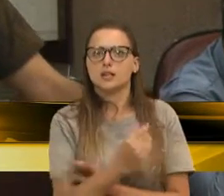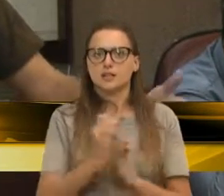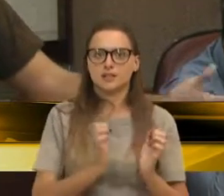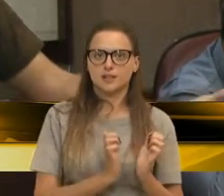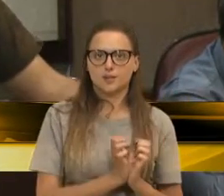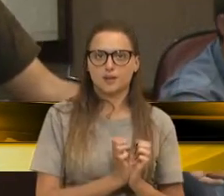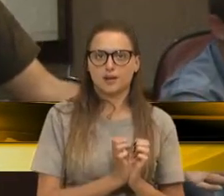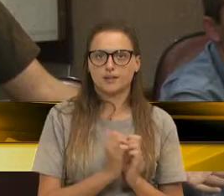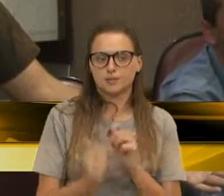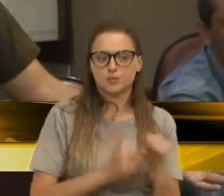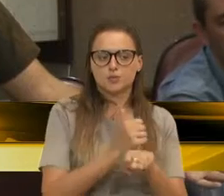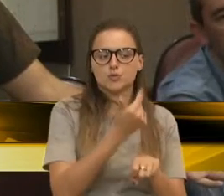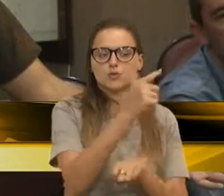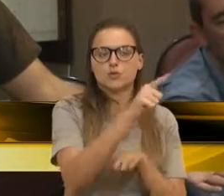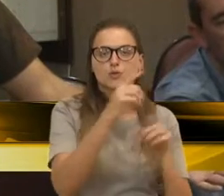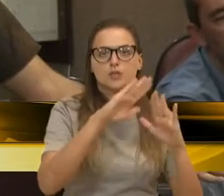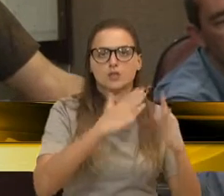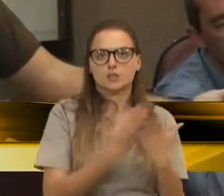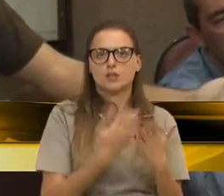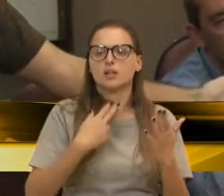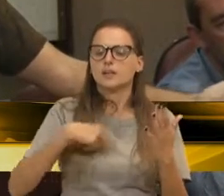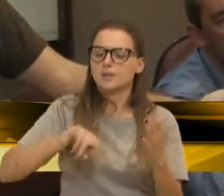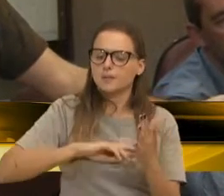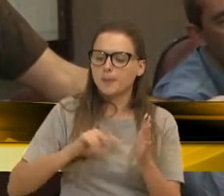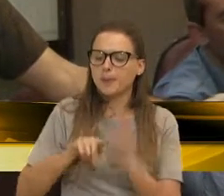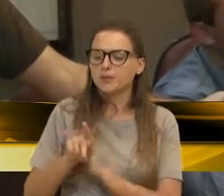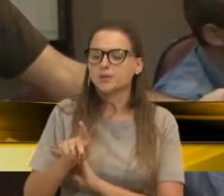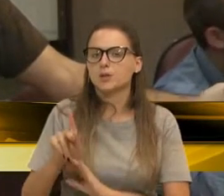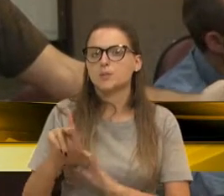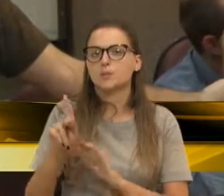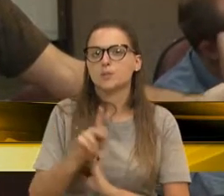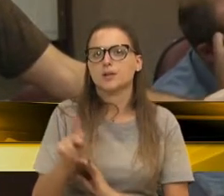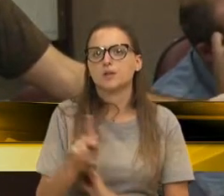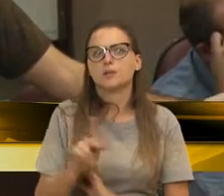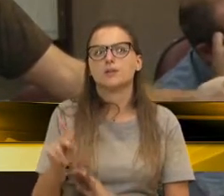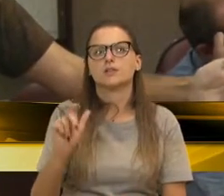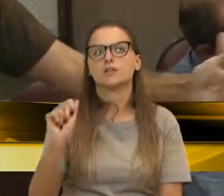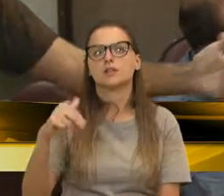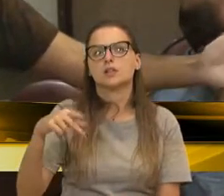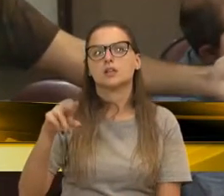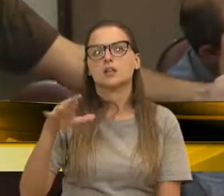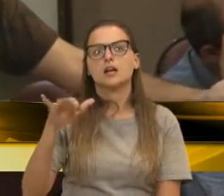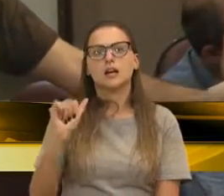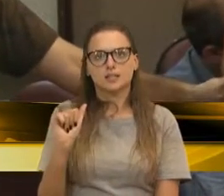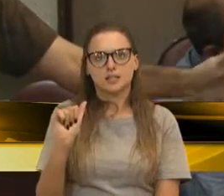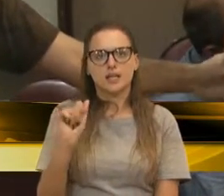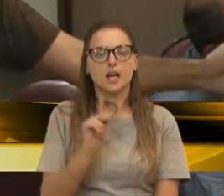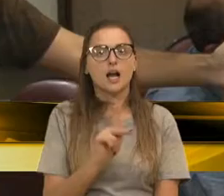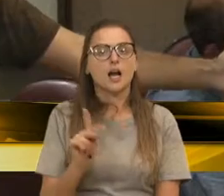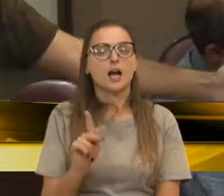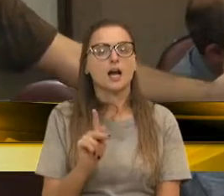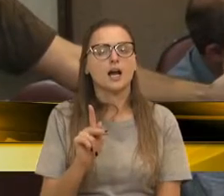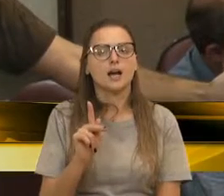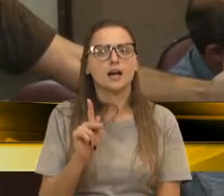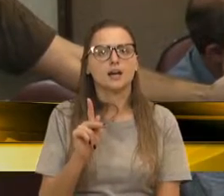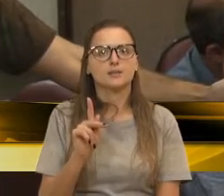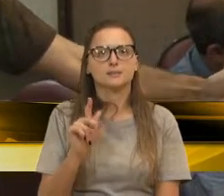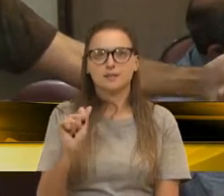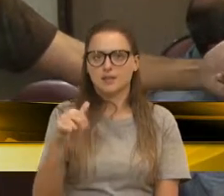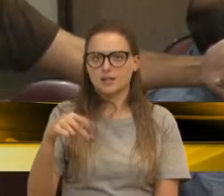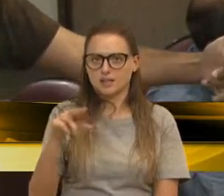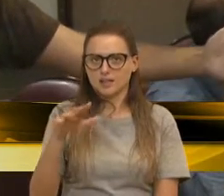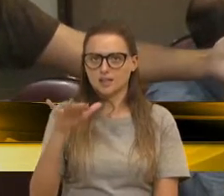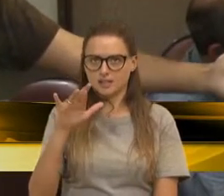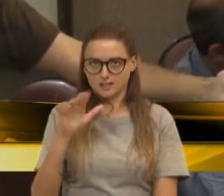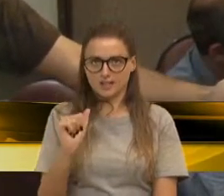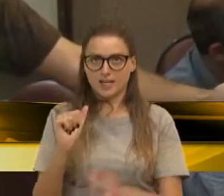E, naquele momento, nós perguntamos para as professoras, e a Andréia, a esposa, a primeira dama, está vindo aqui fazer serviço voluntário,